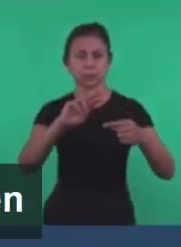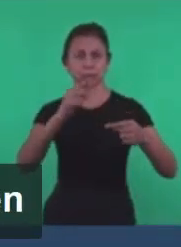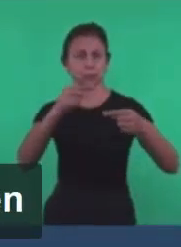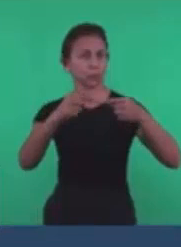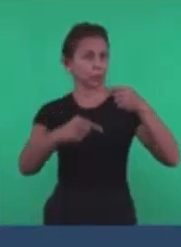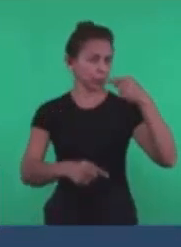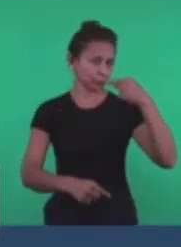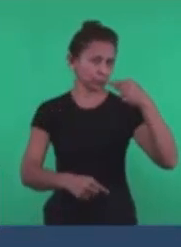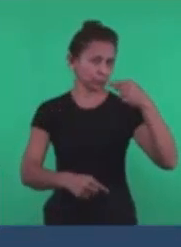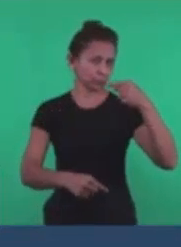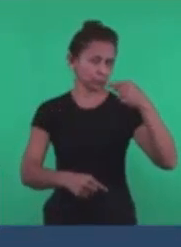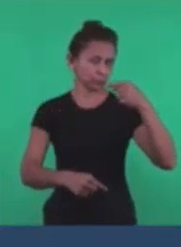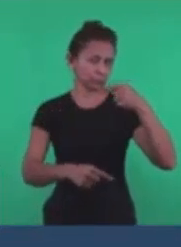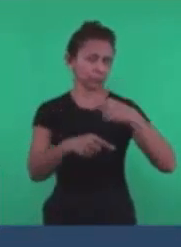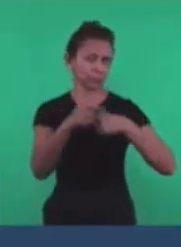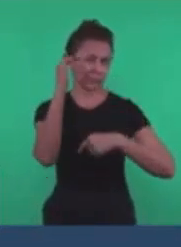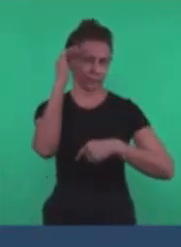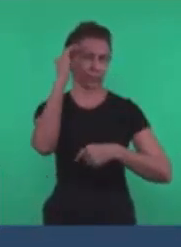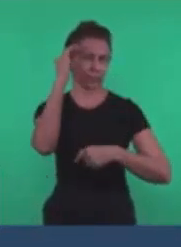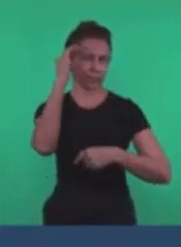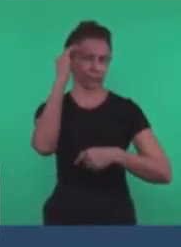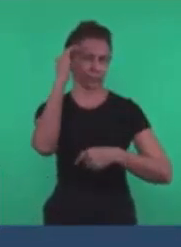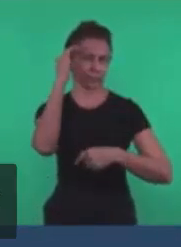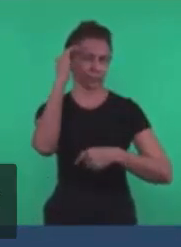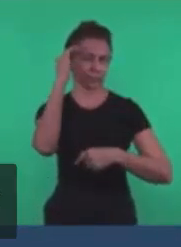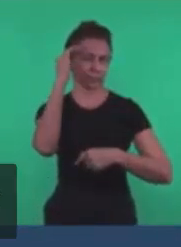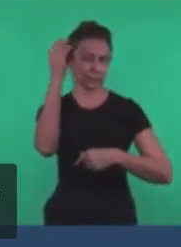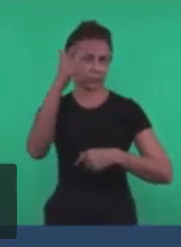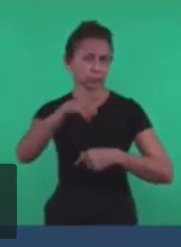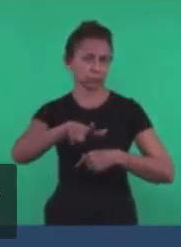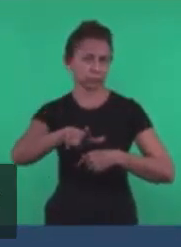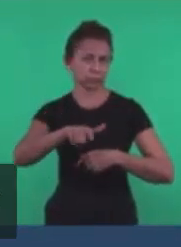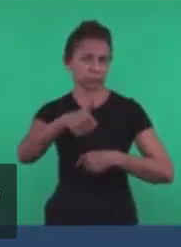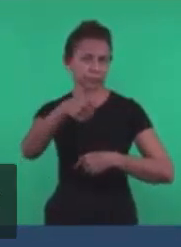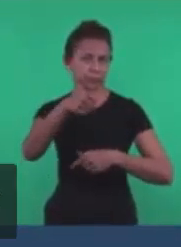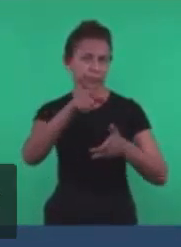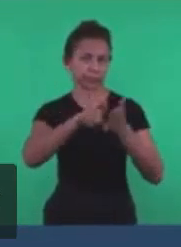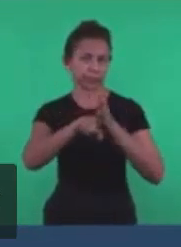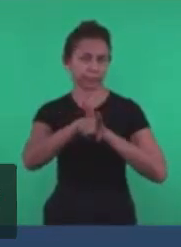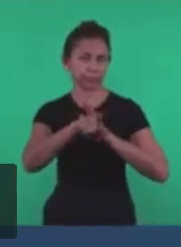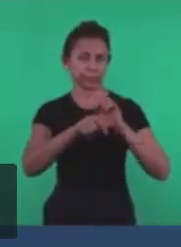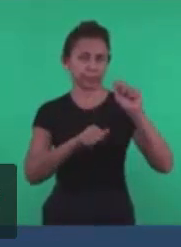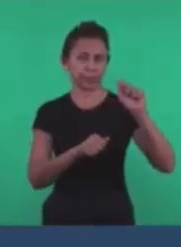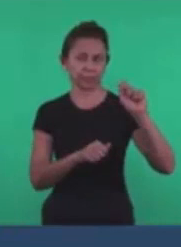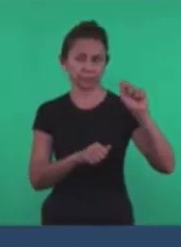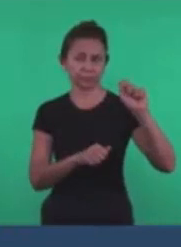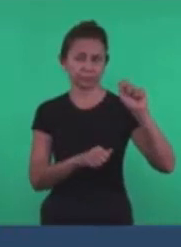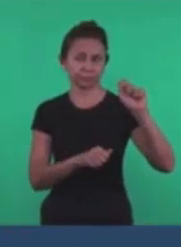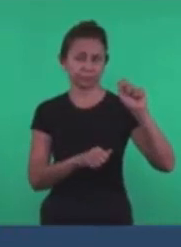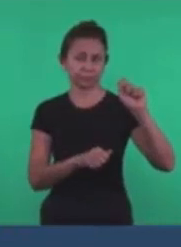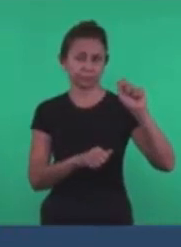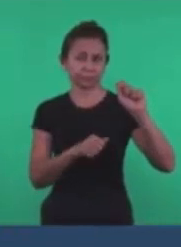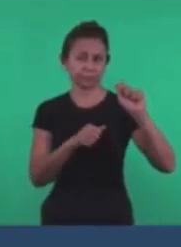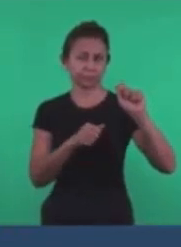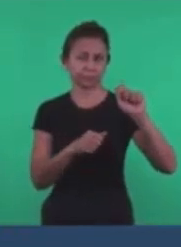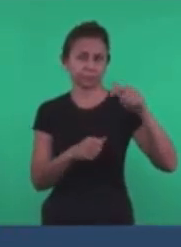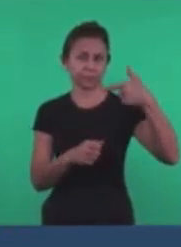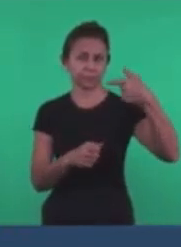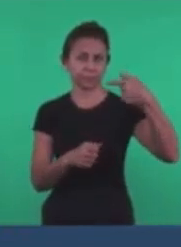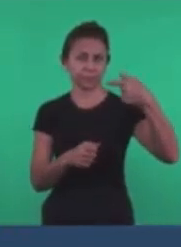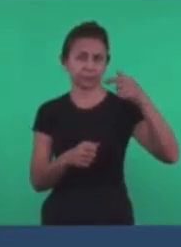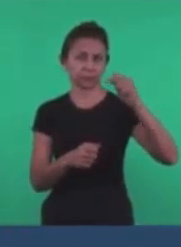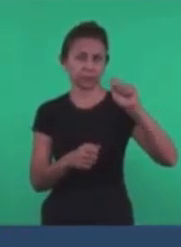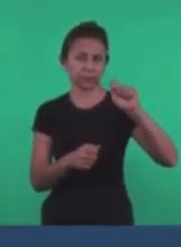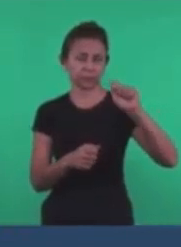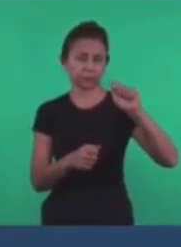Amém Os irmãos Entenderam o sentido Então vamos lá Vamos voltar A primeira pergunta Para darmos a resposta Então a primeira pergunta É